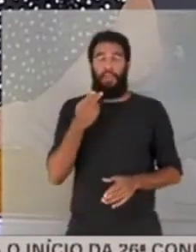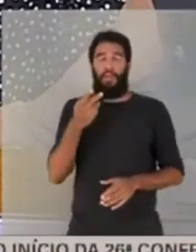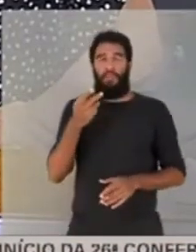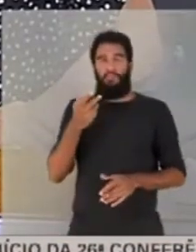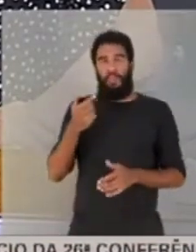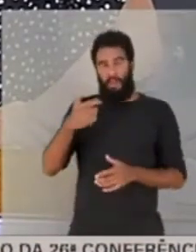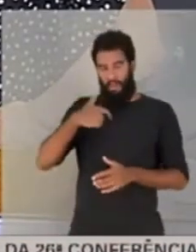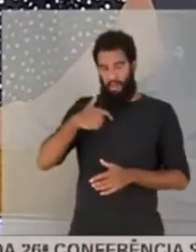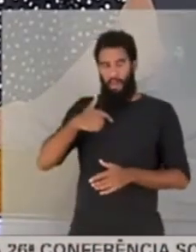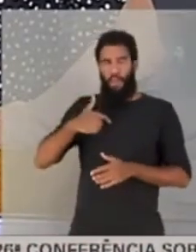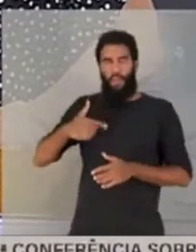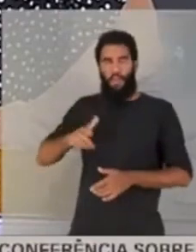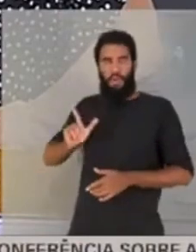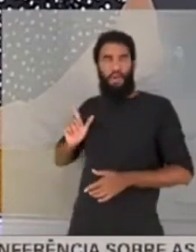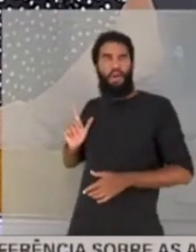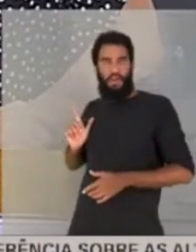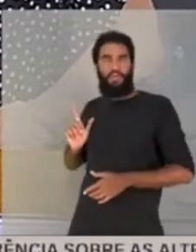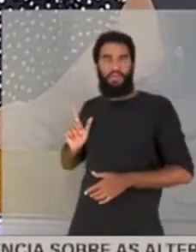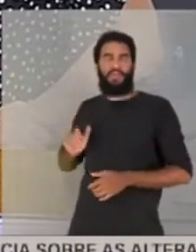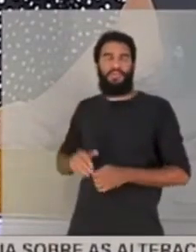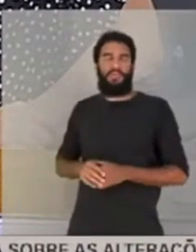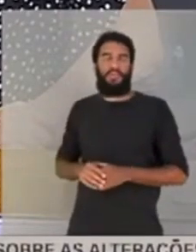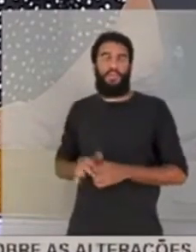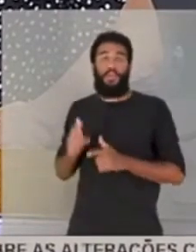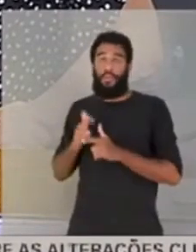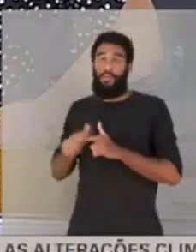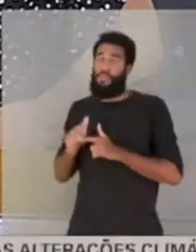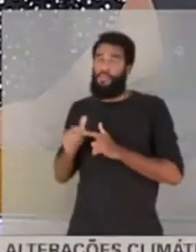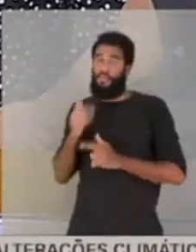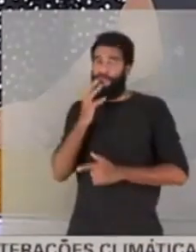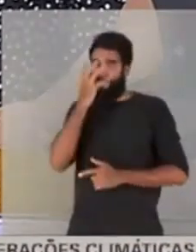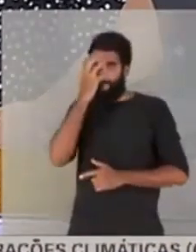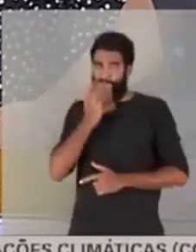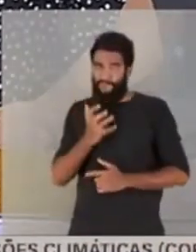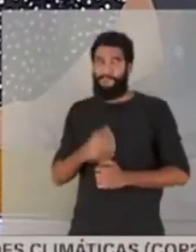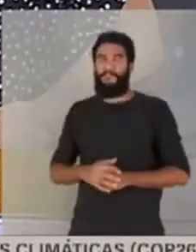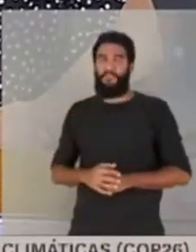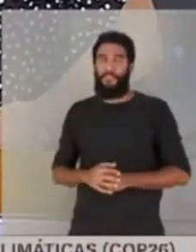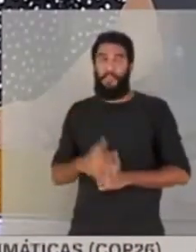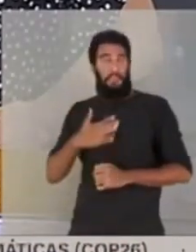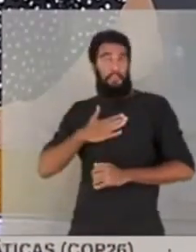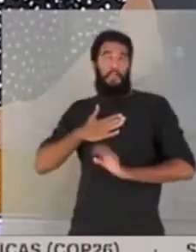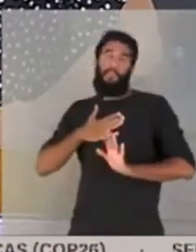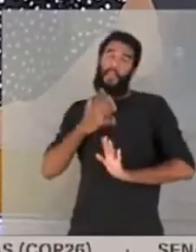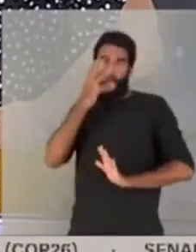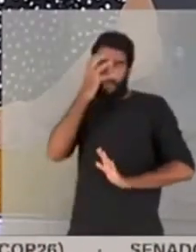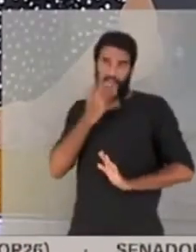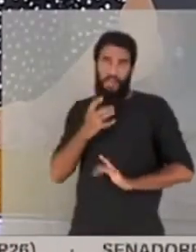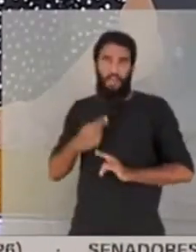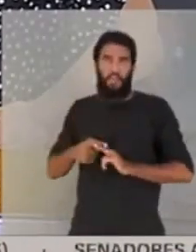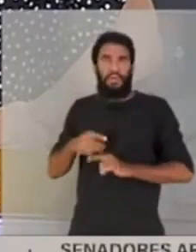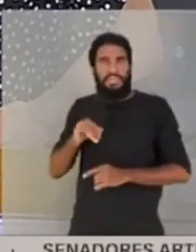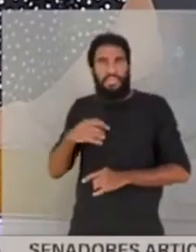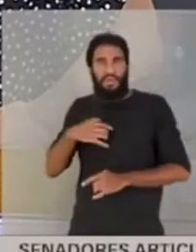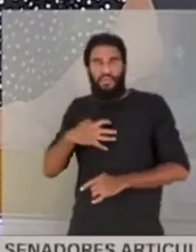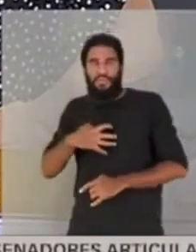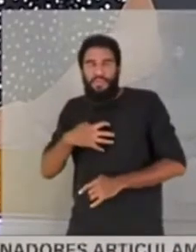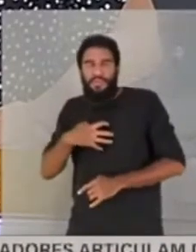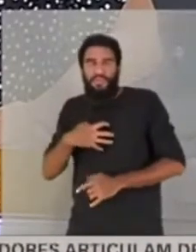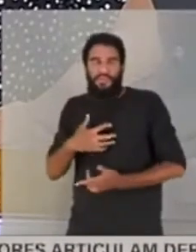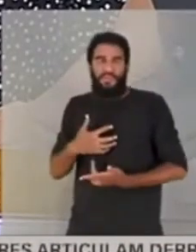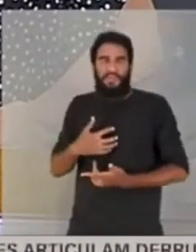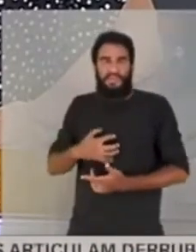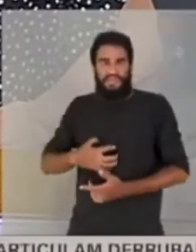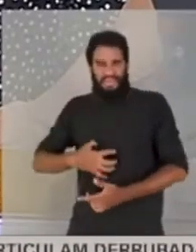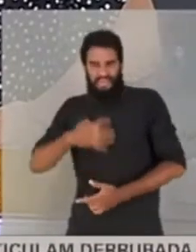eu tinha antes tido um problema muito grave, para mim é grave, porque toda vez que eu tenho esse sentimento de raiva ou ódio, para mim é muito